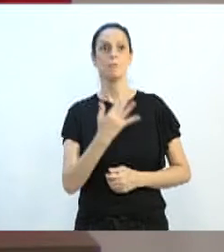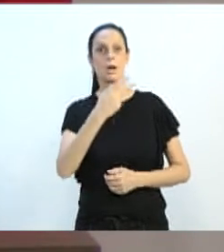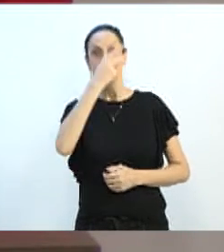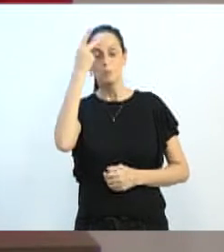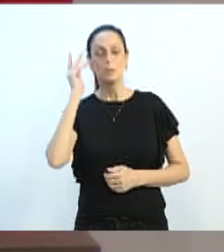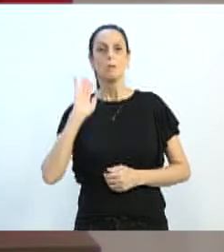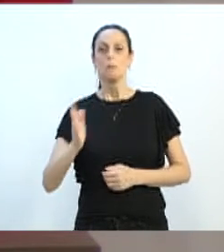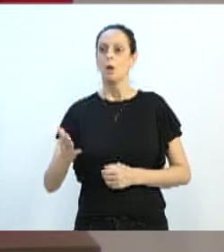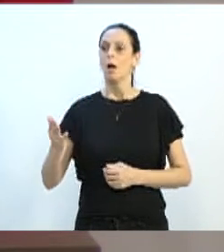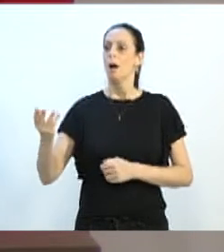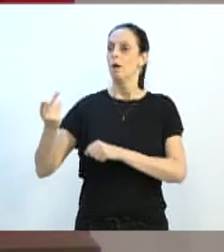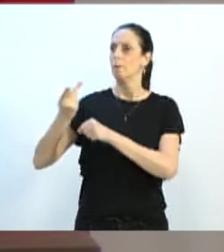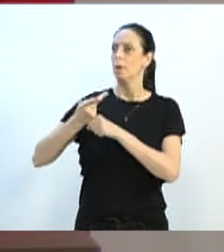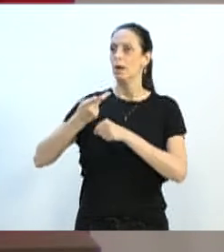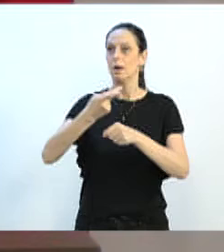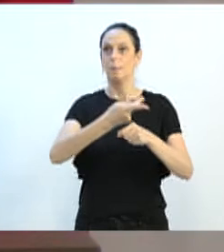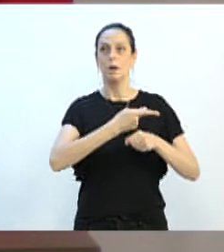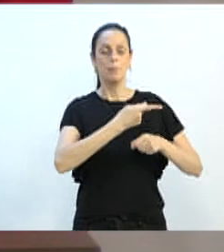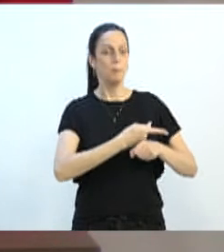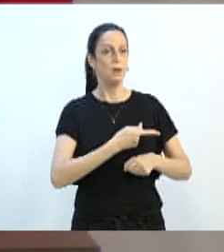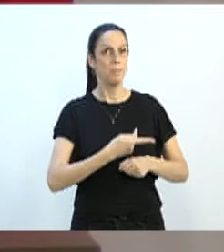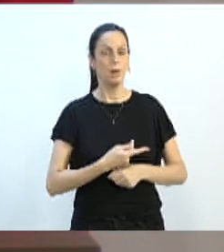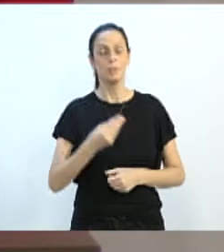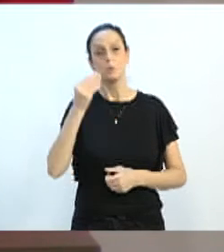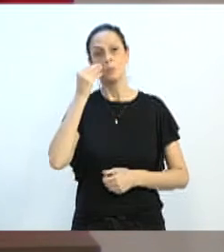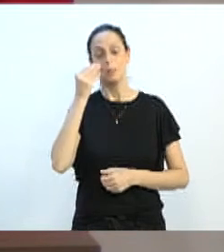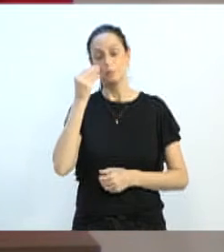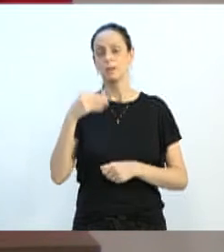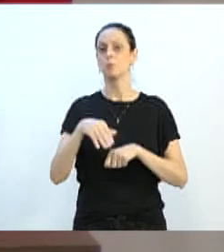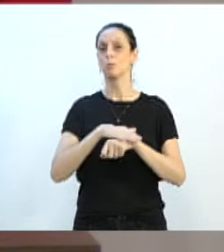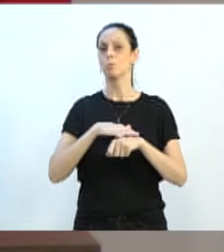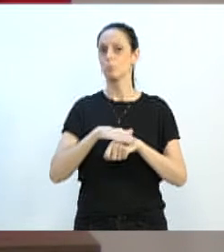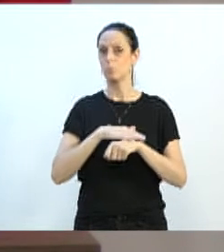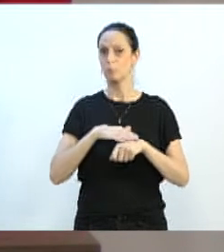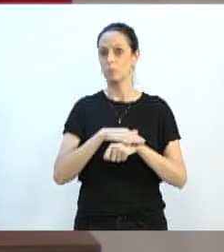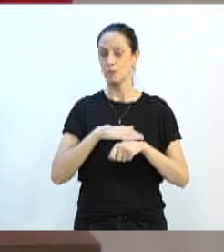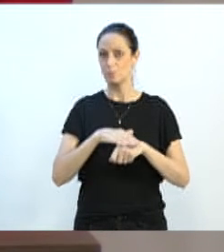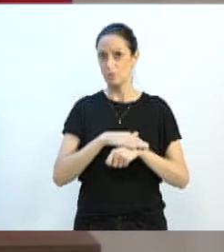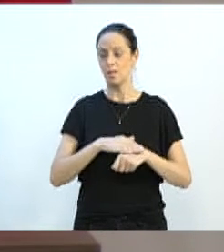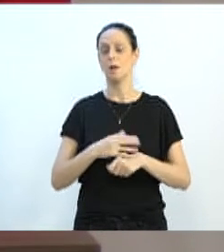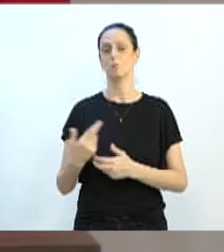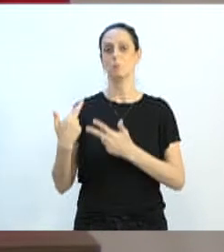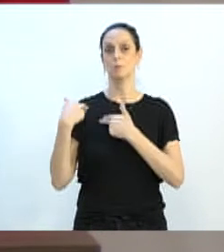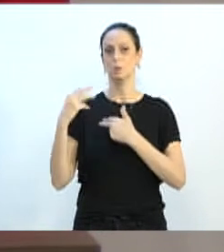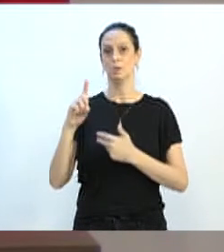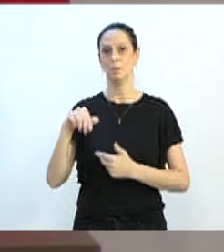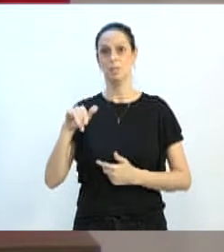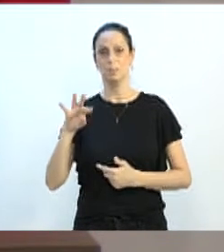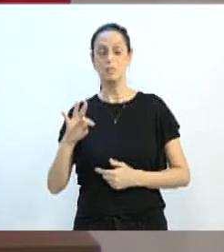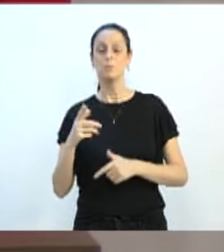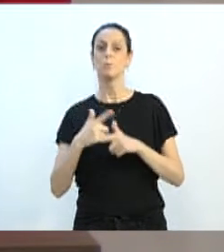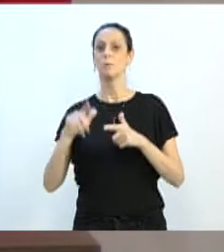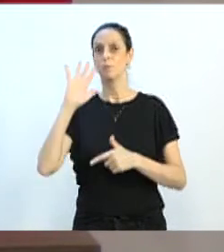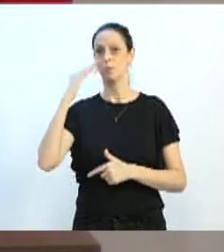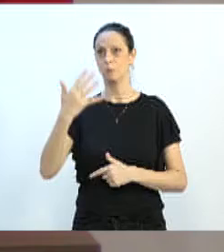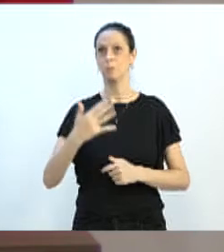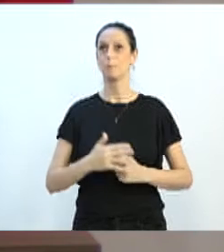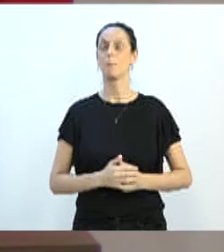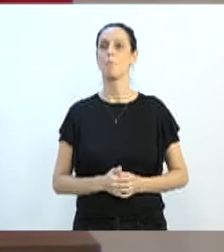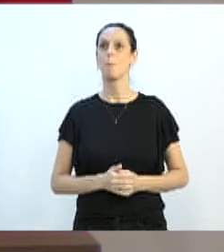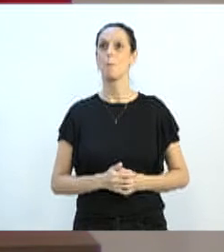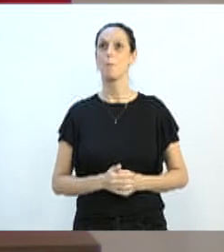como eu já falei. Vereadorito, mais um minuto para encerrar minha fala? Concedo mais um minuto e trinta.